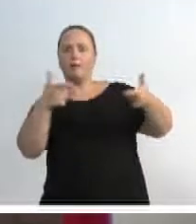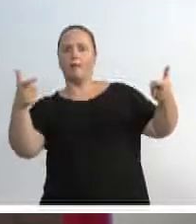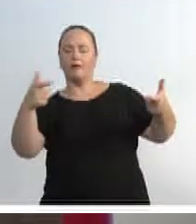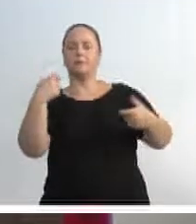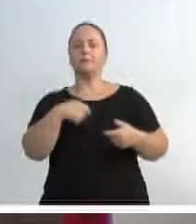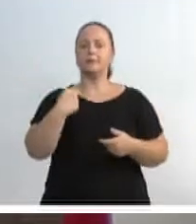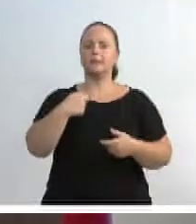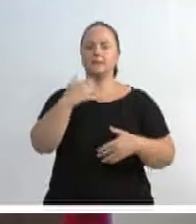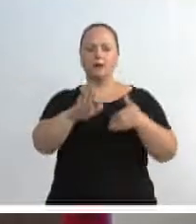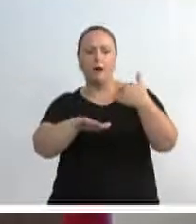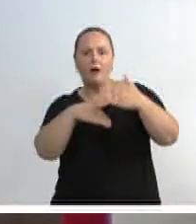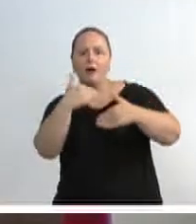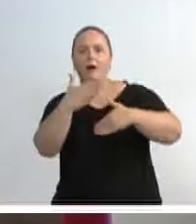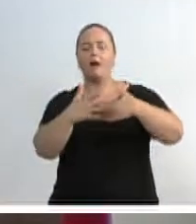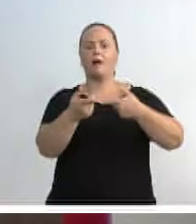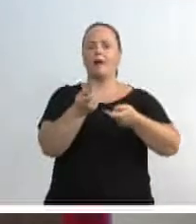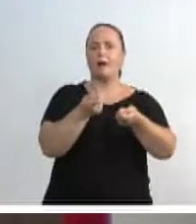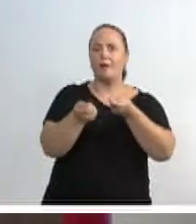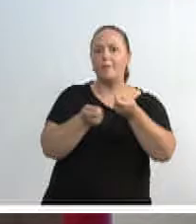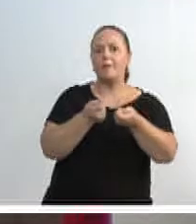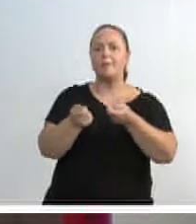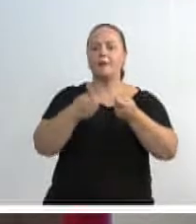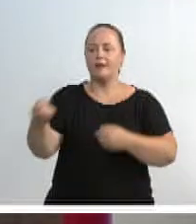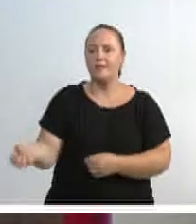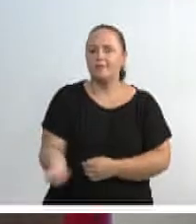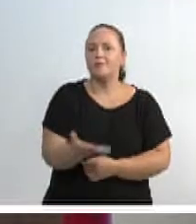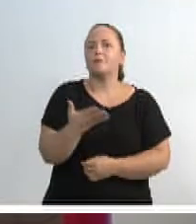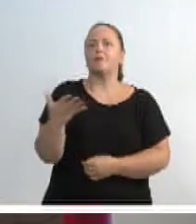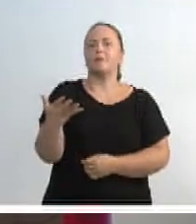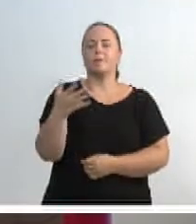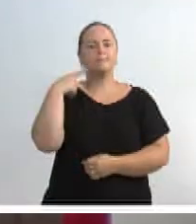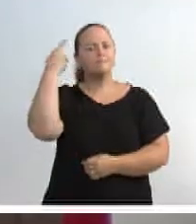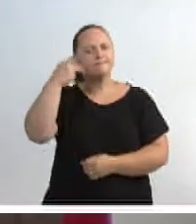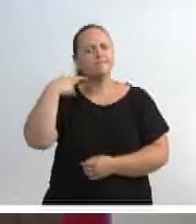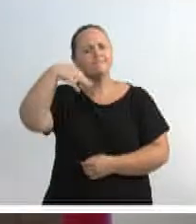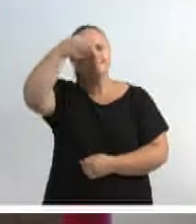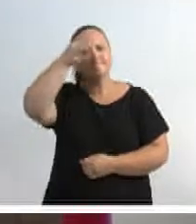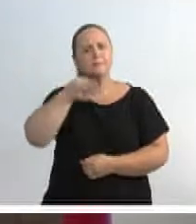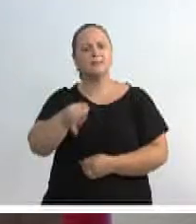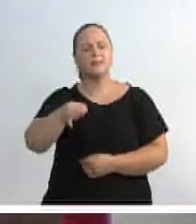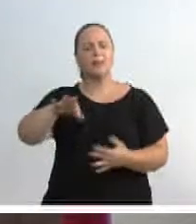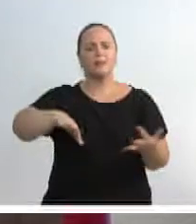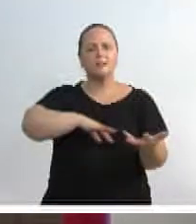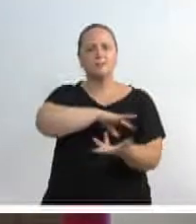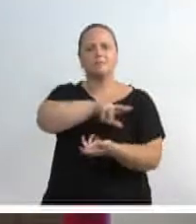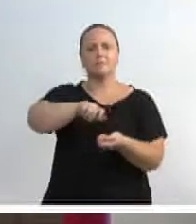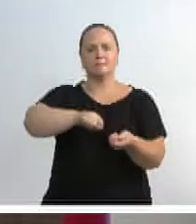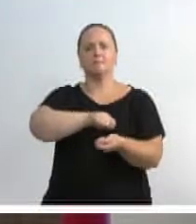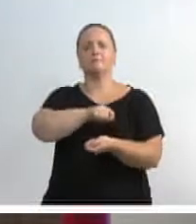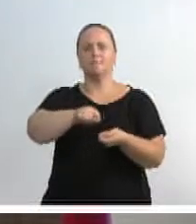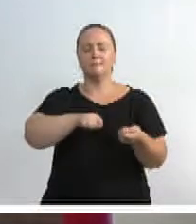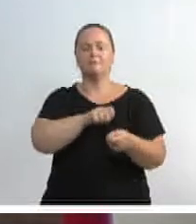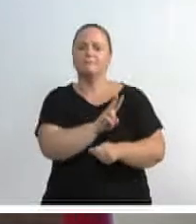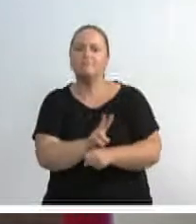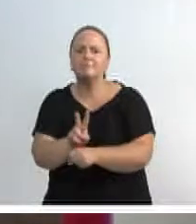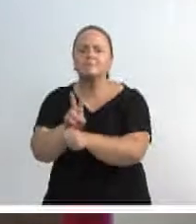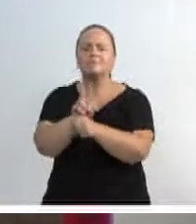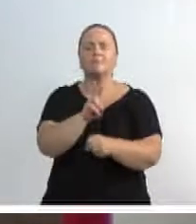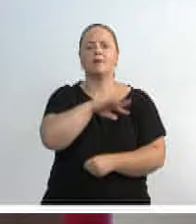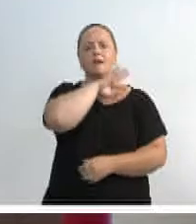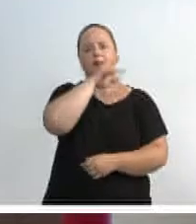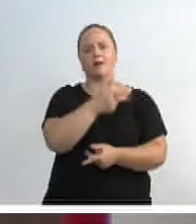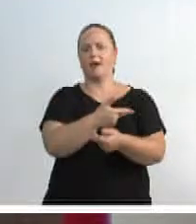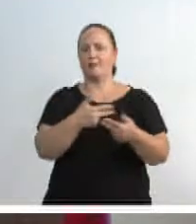de desenvolvimento econômico, de inovação, uma política séria, sim, de sustentabilidade, de proteção dos animais, e tem que se